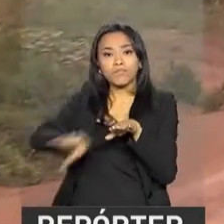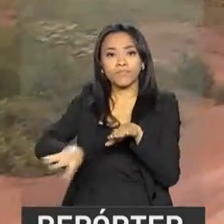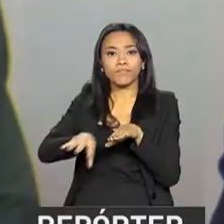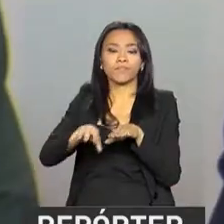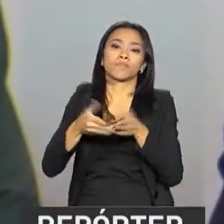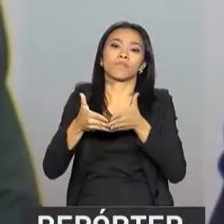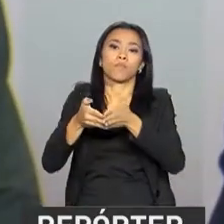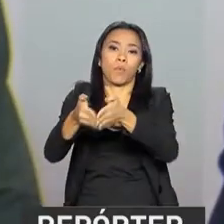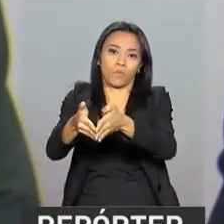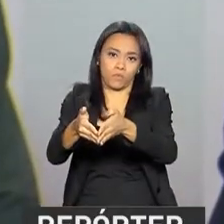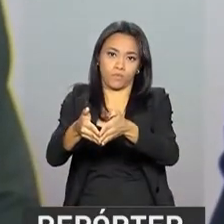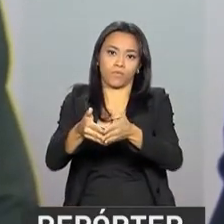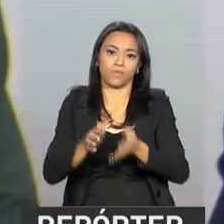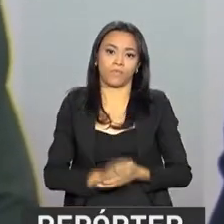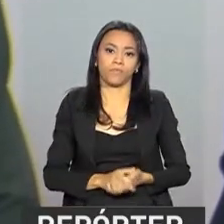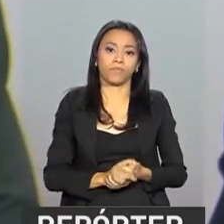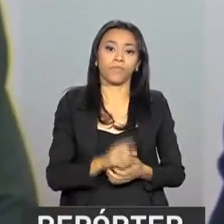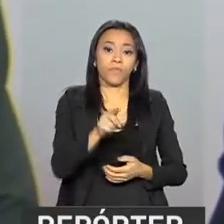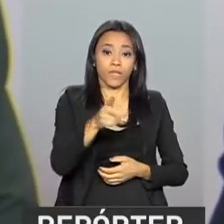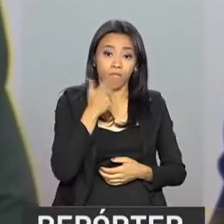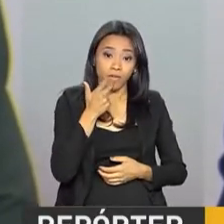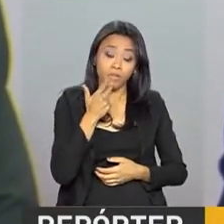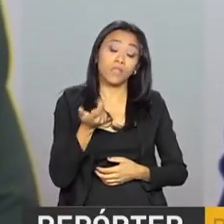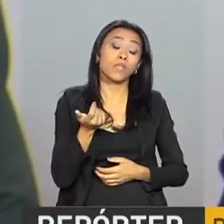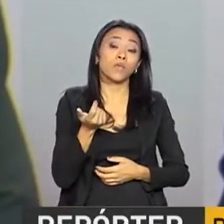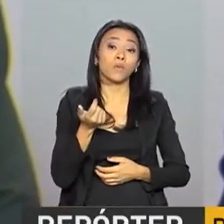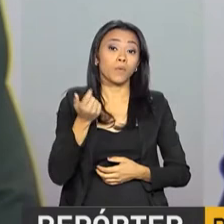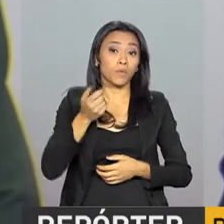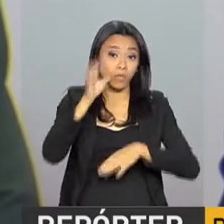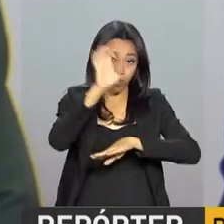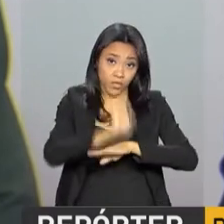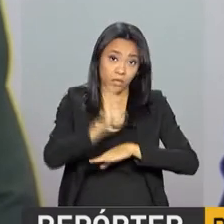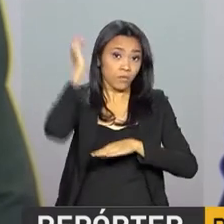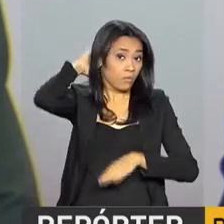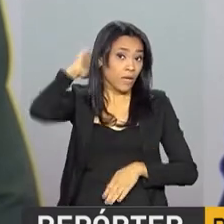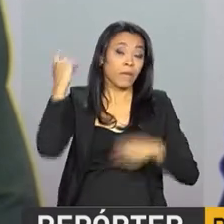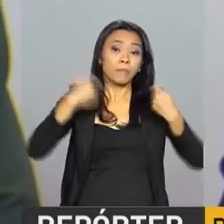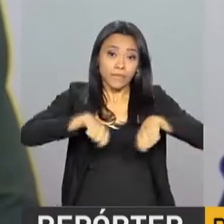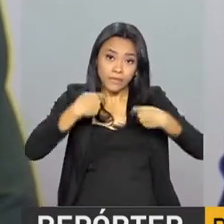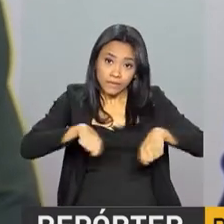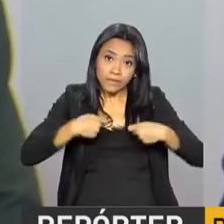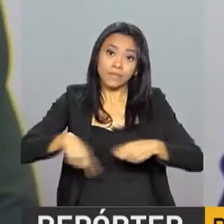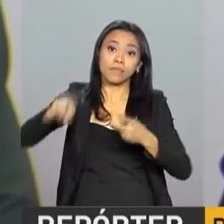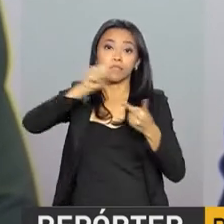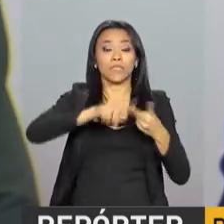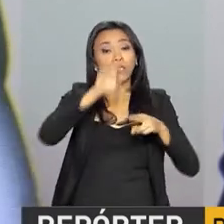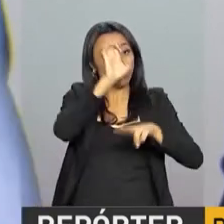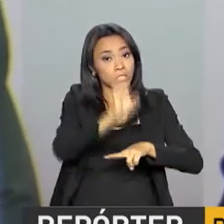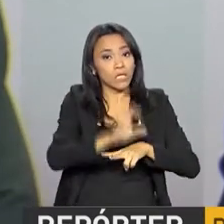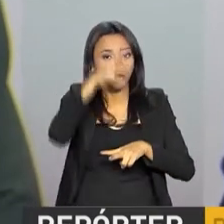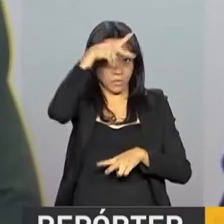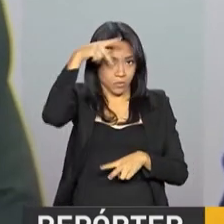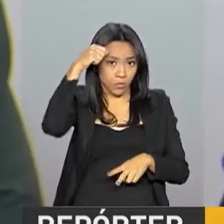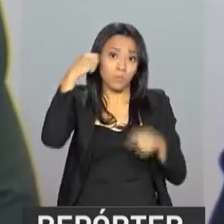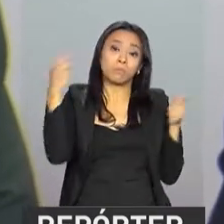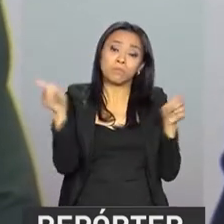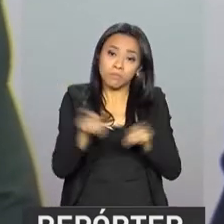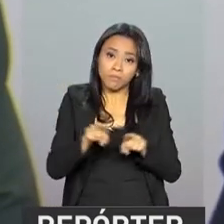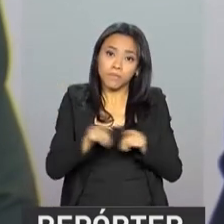da região. O Pará precisa da obra que era obra e o Mato Grosso precisa da obra que era obra também.